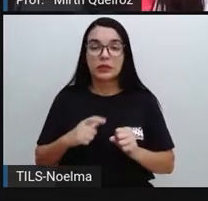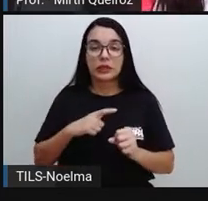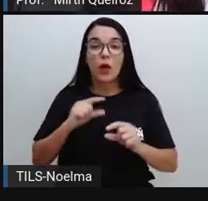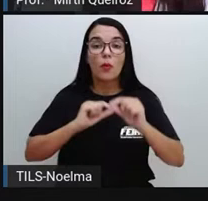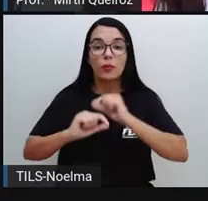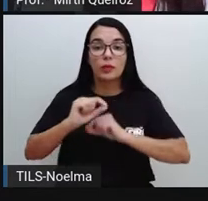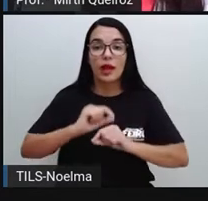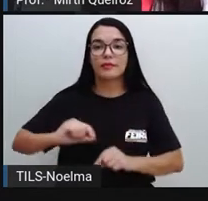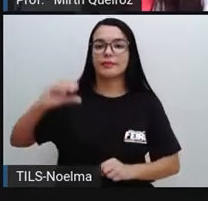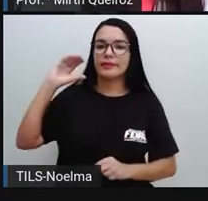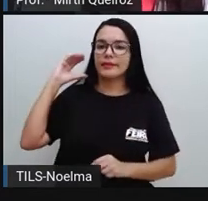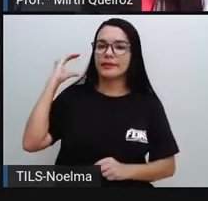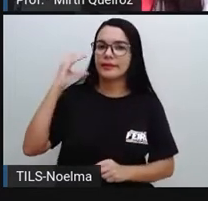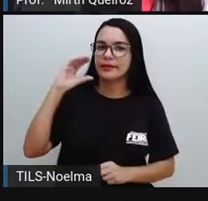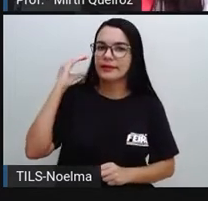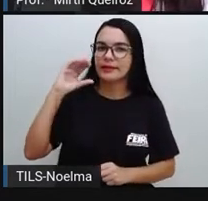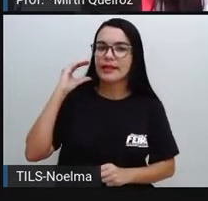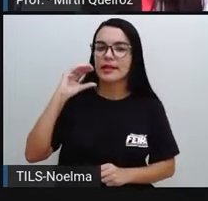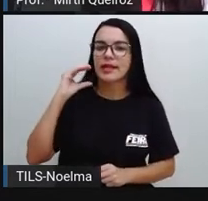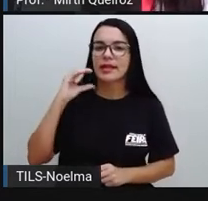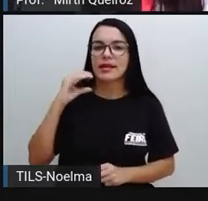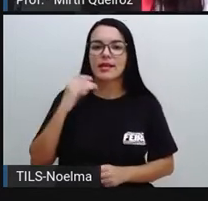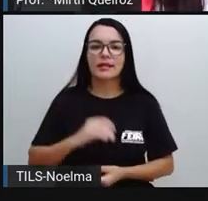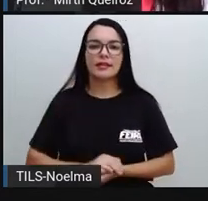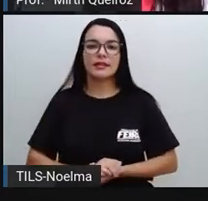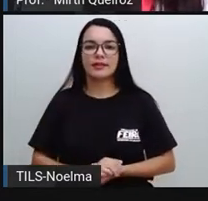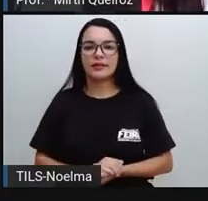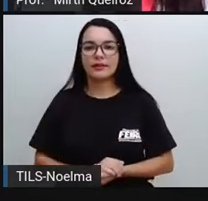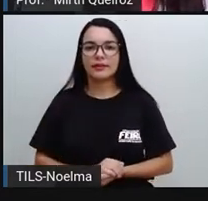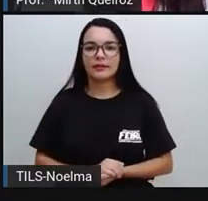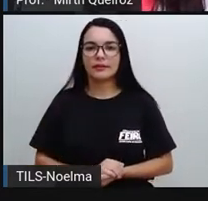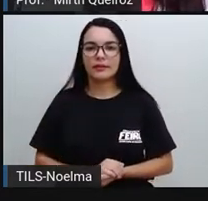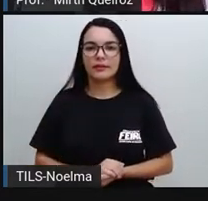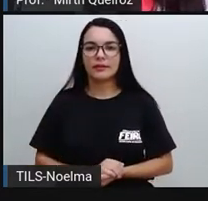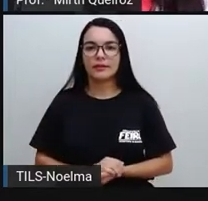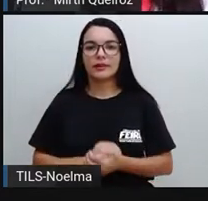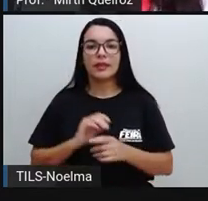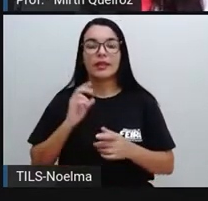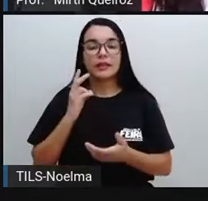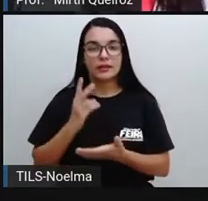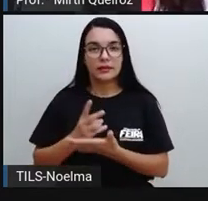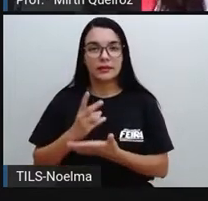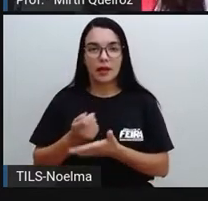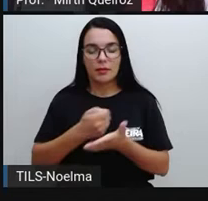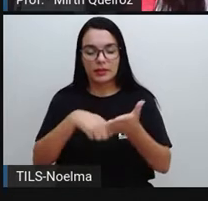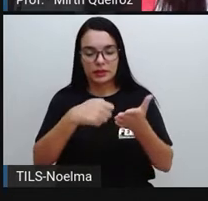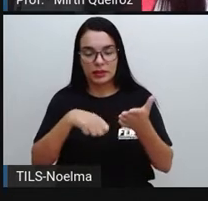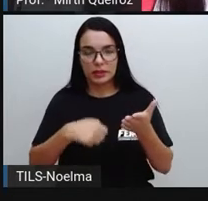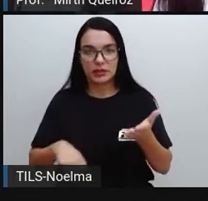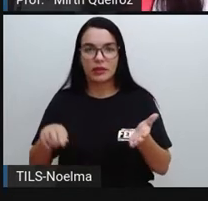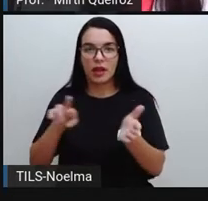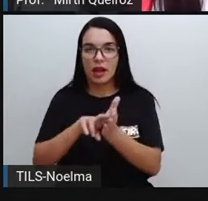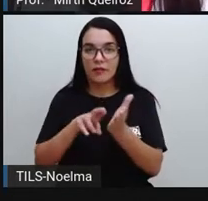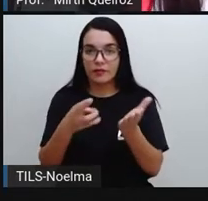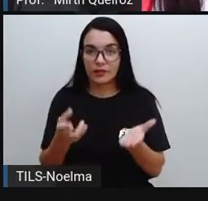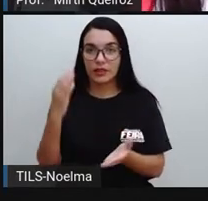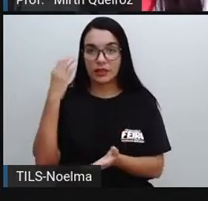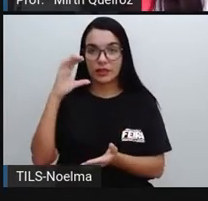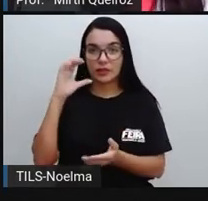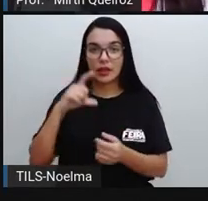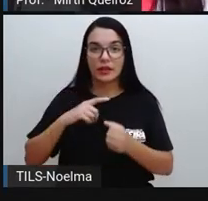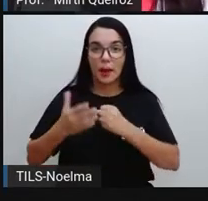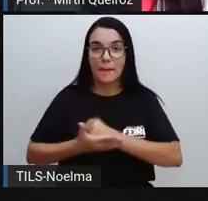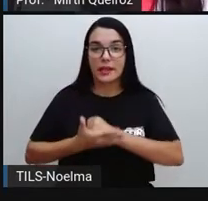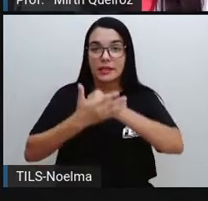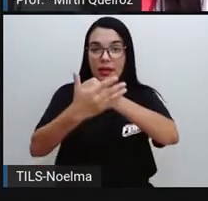Dentre vários outros locais aí que a gente pode encontrar esse tipo de texto. Mas, normalmente, escritos em revistas científicas, que são baseados aí